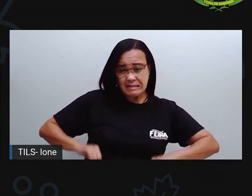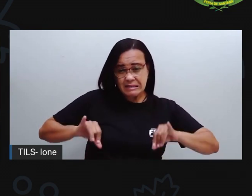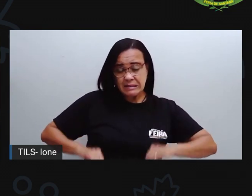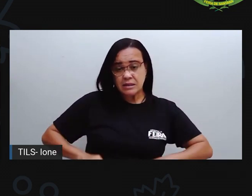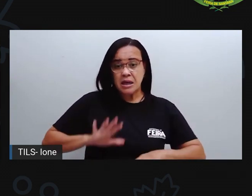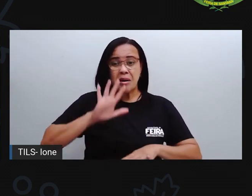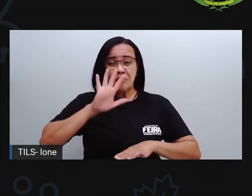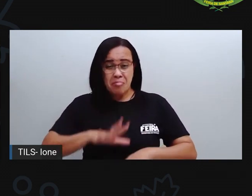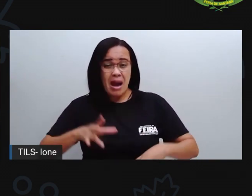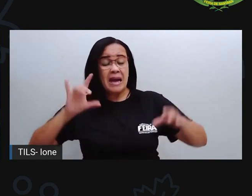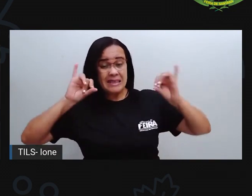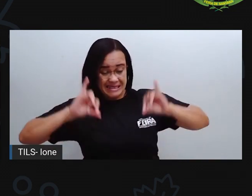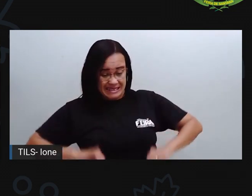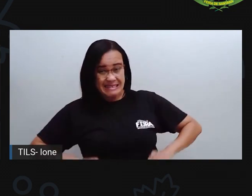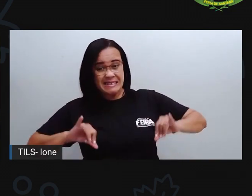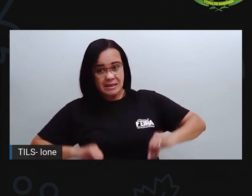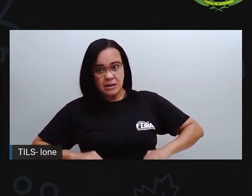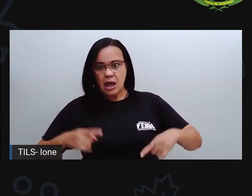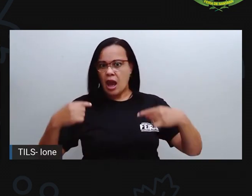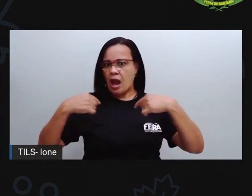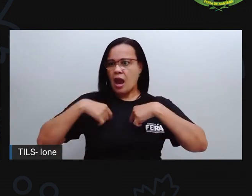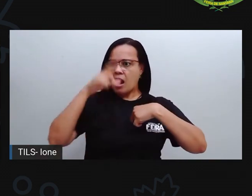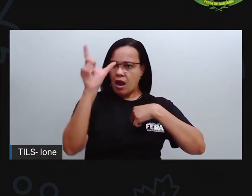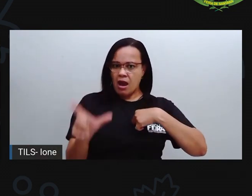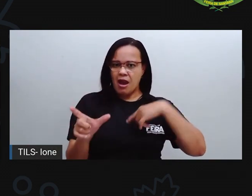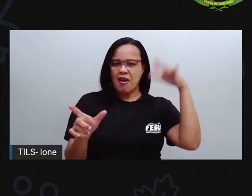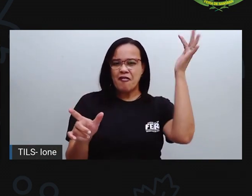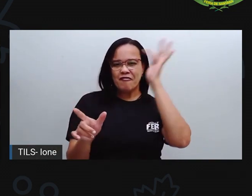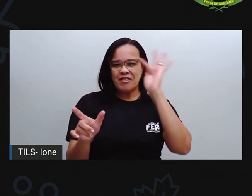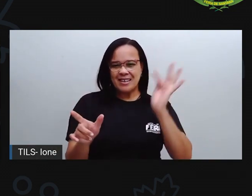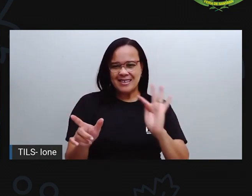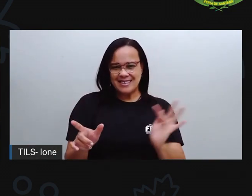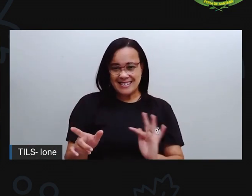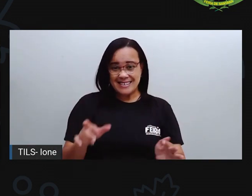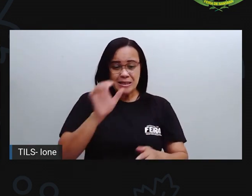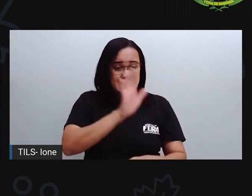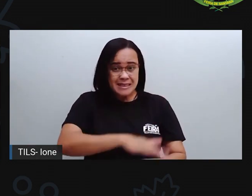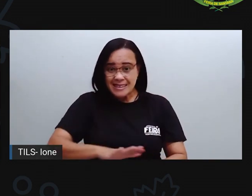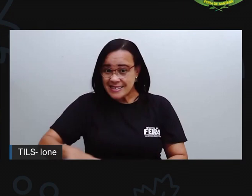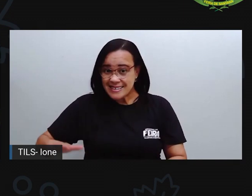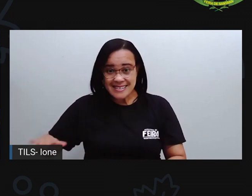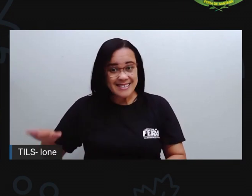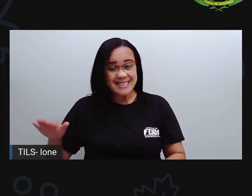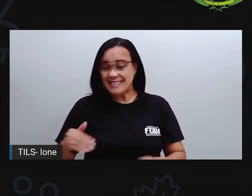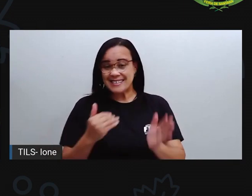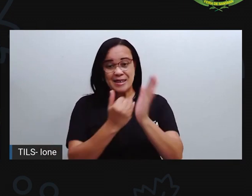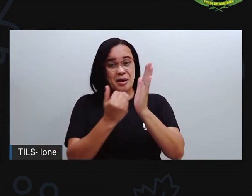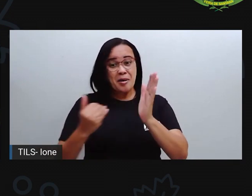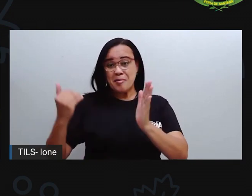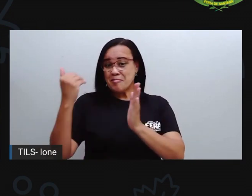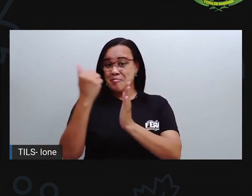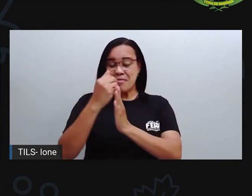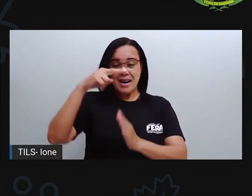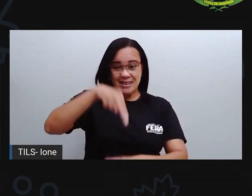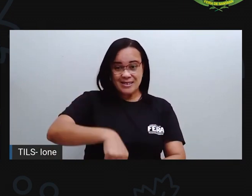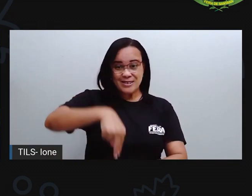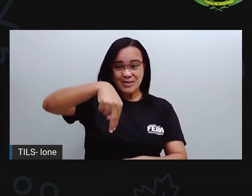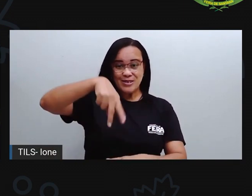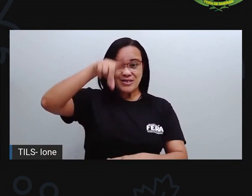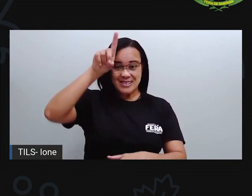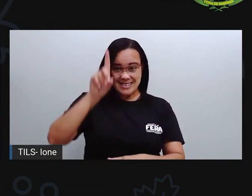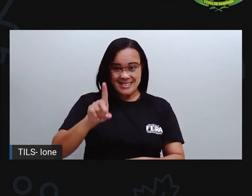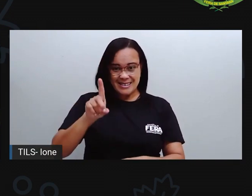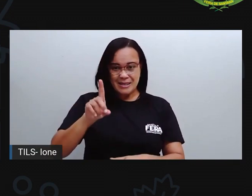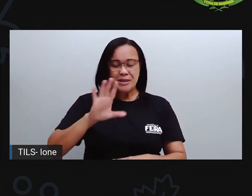padecer, eu sou feliz, desde menino. Quanto mais sou nordestino, mais